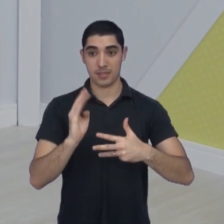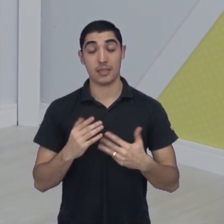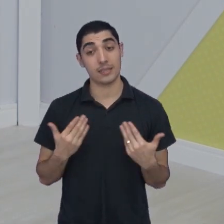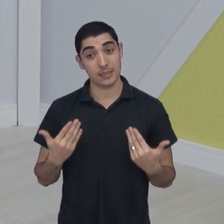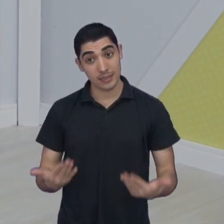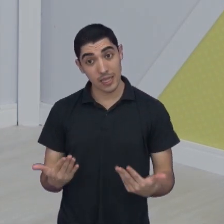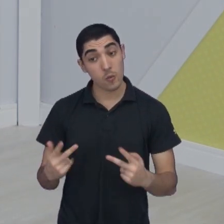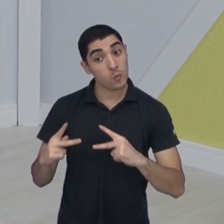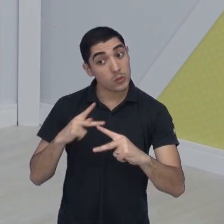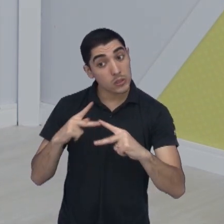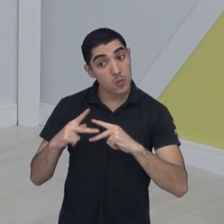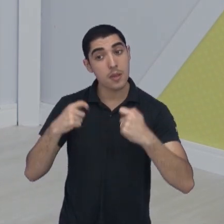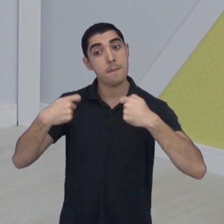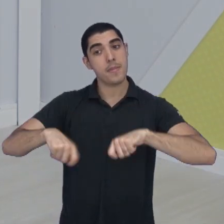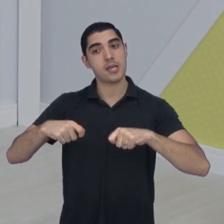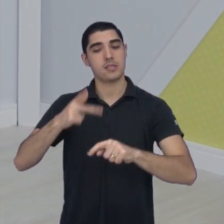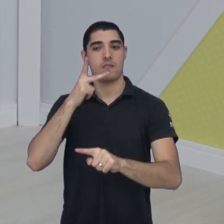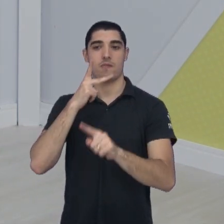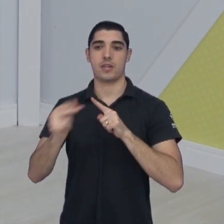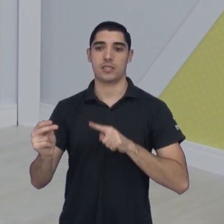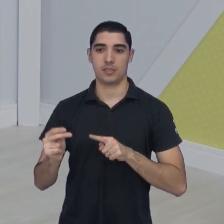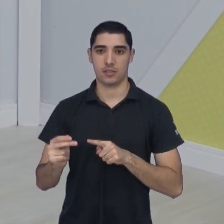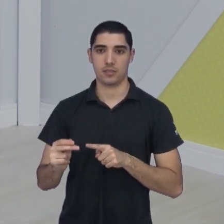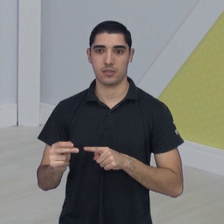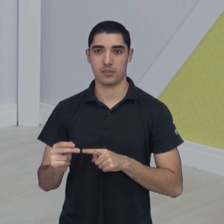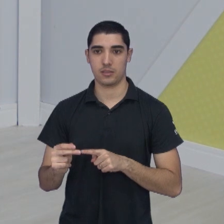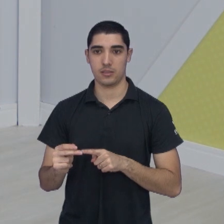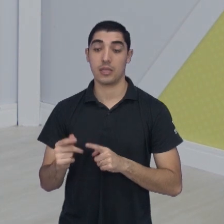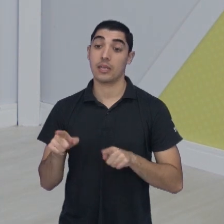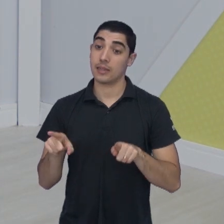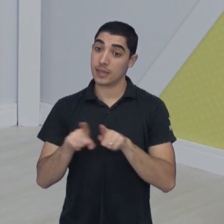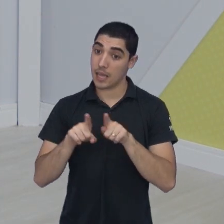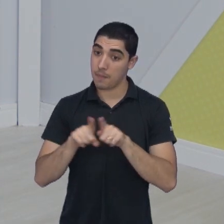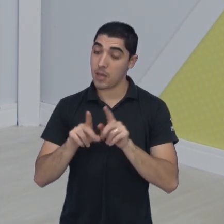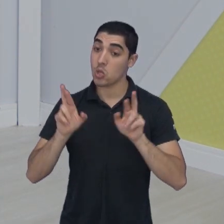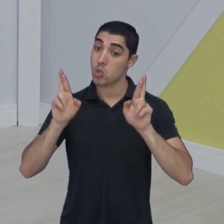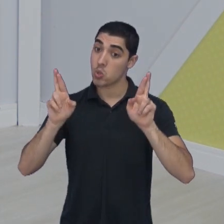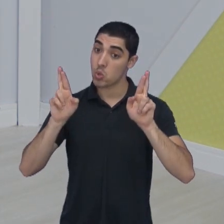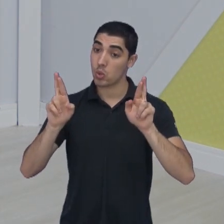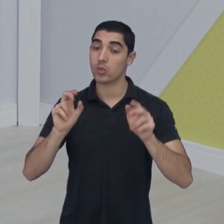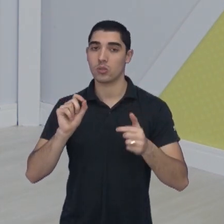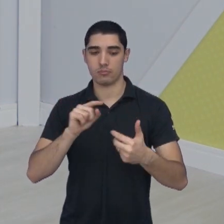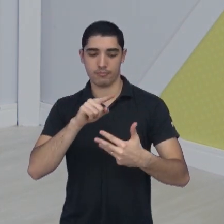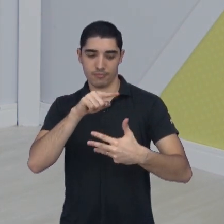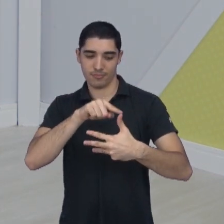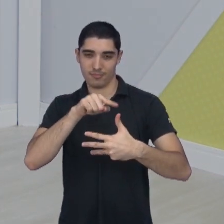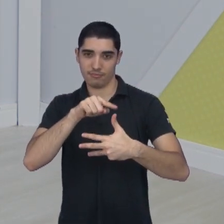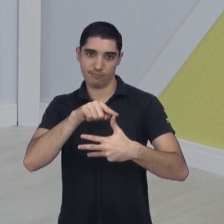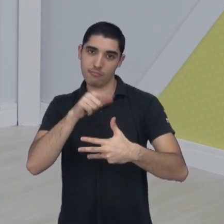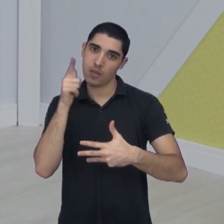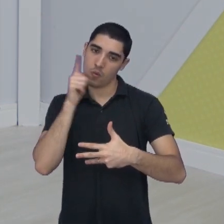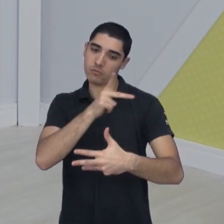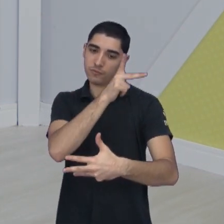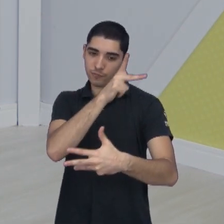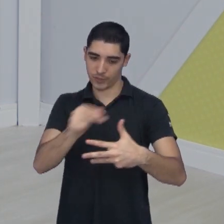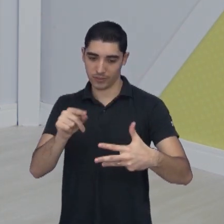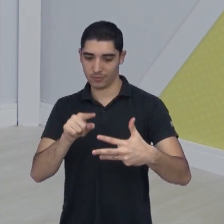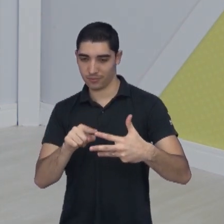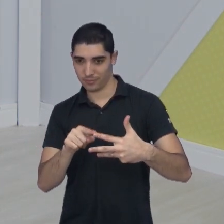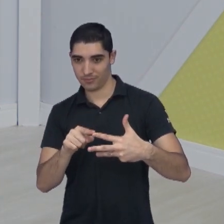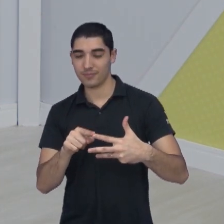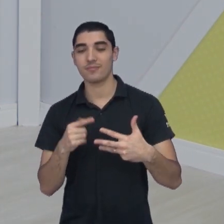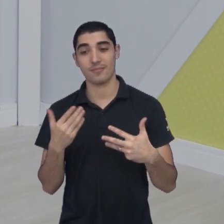para não depender de ninguém, o São José precisa vencer e, claro, vamos contar que o Ibraxina vai fazer a parte dele, porque está bem demais na competição,